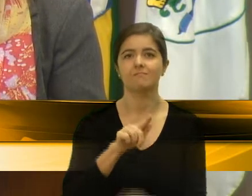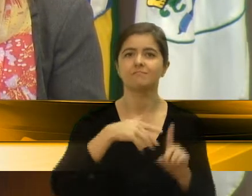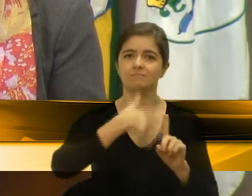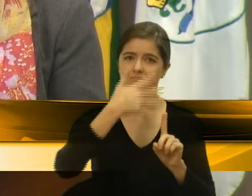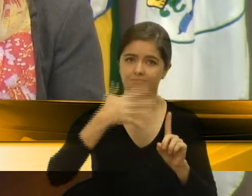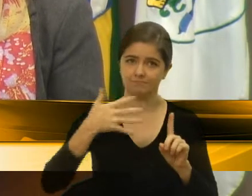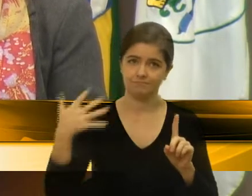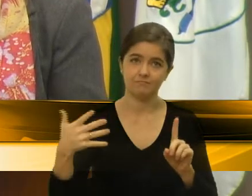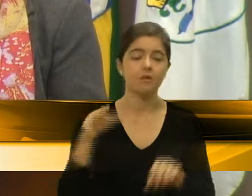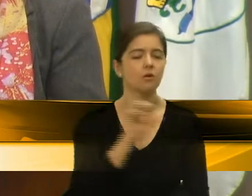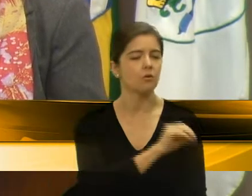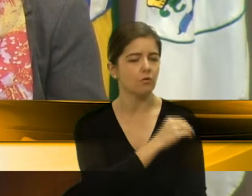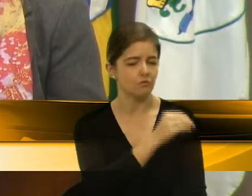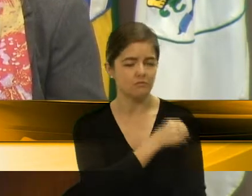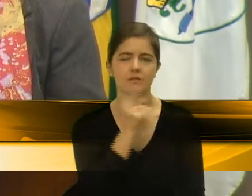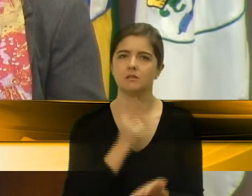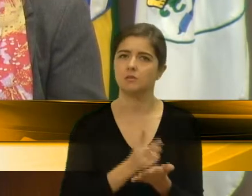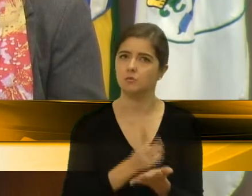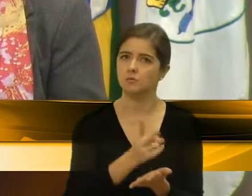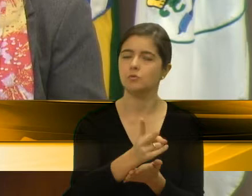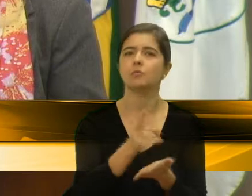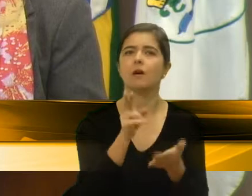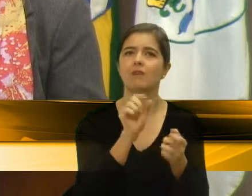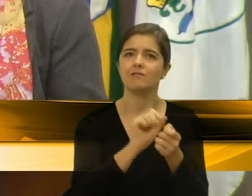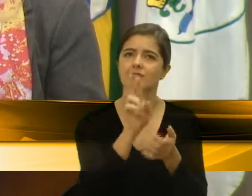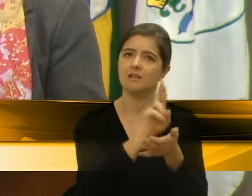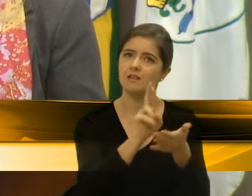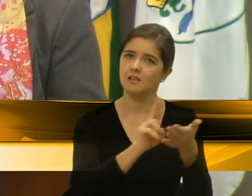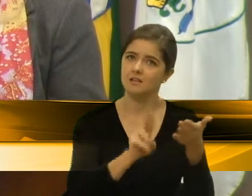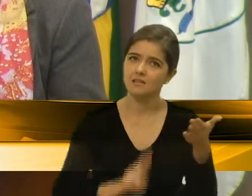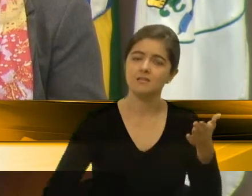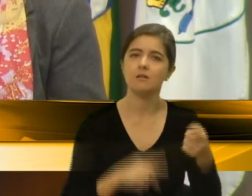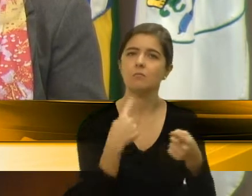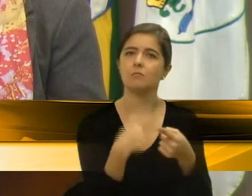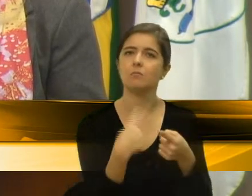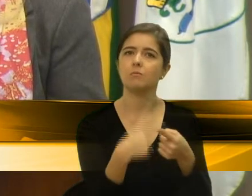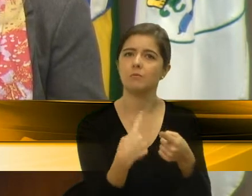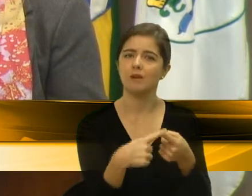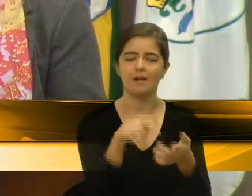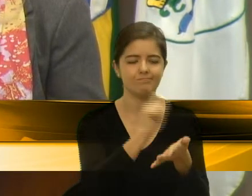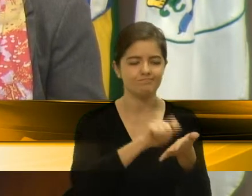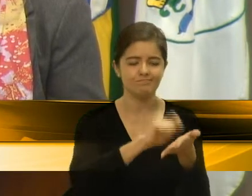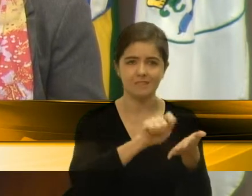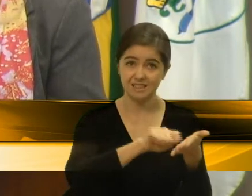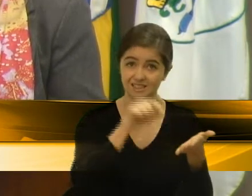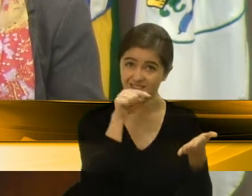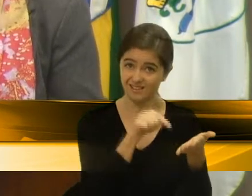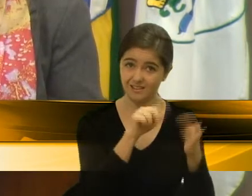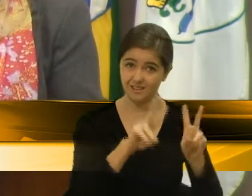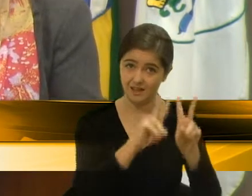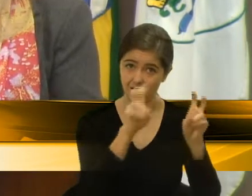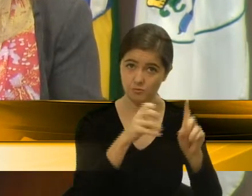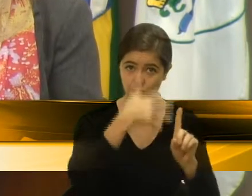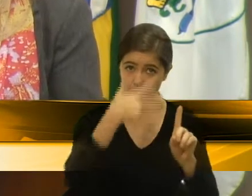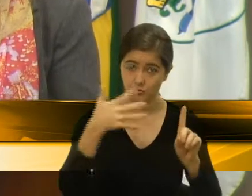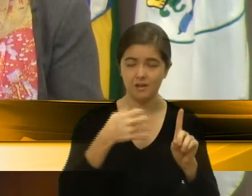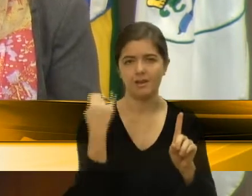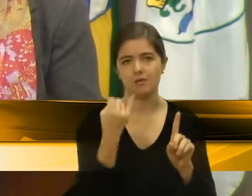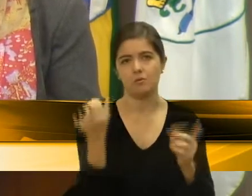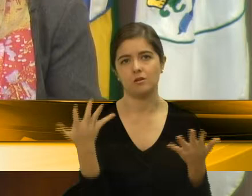Continuaremos as oficinas técnicas de redação por detectar a importância para a inclusão social na educação.